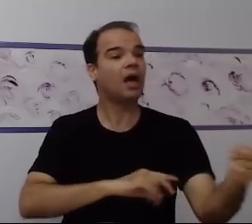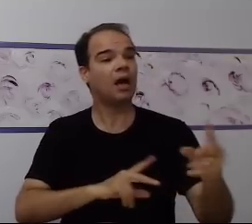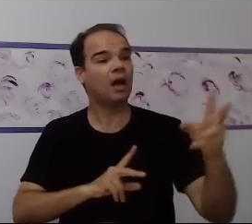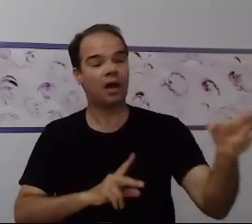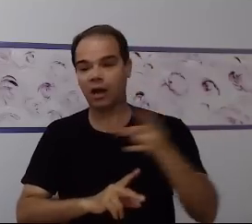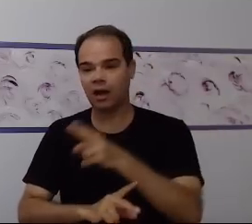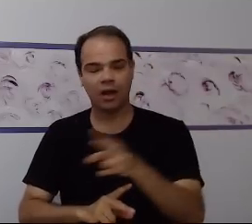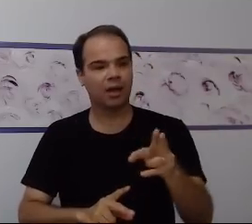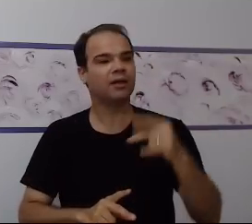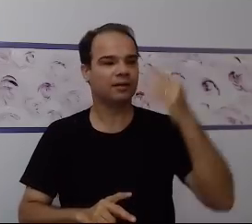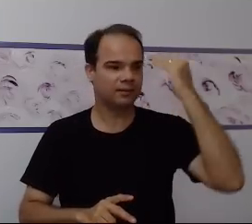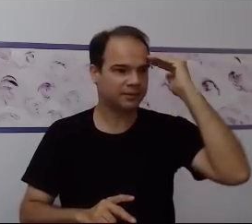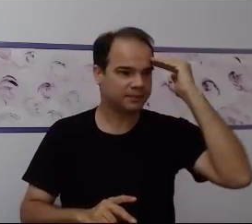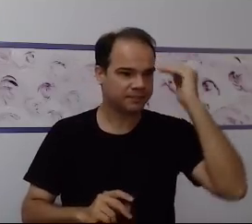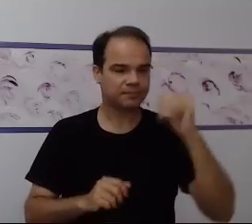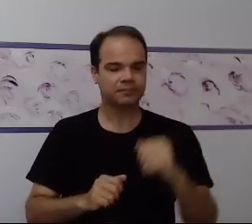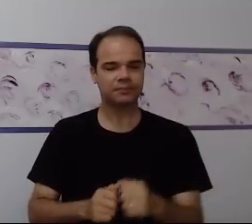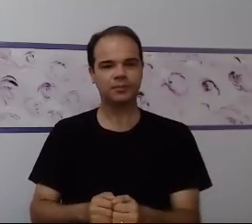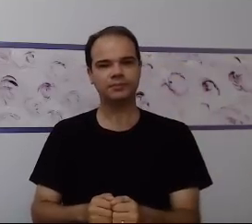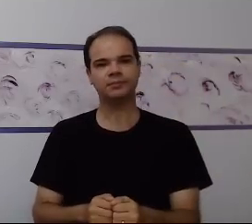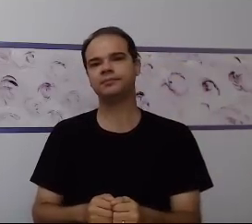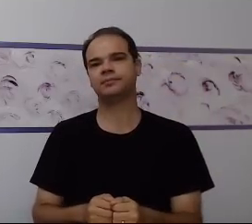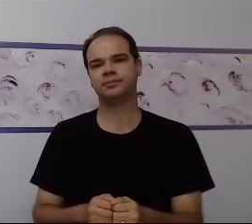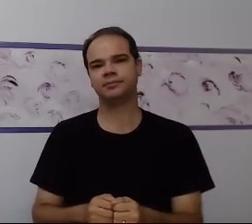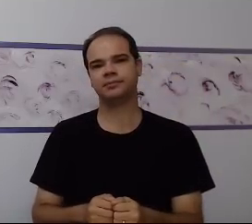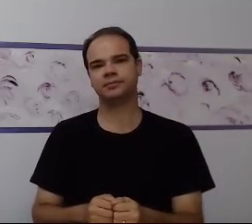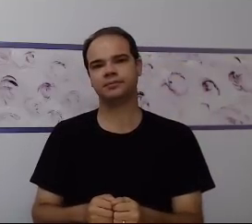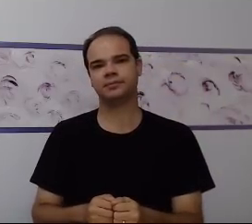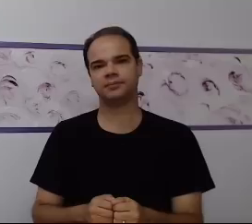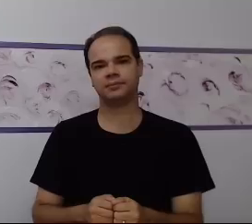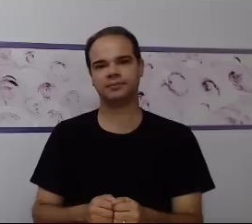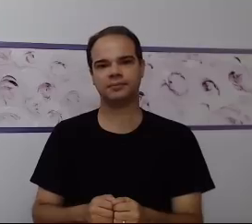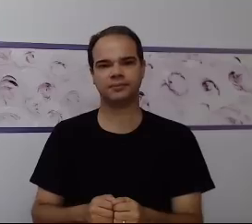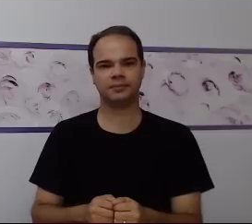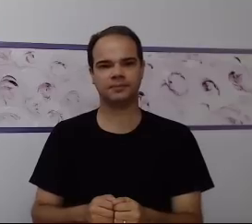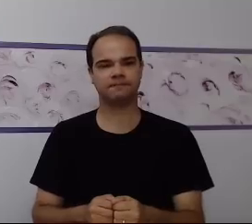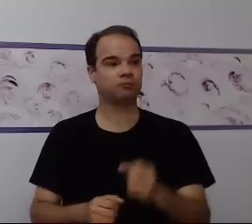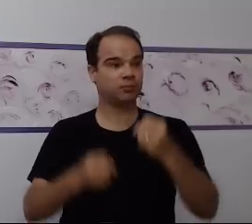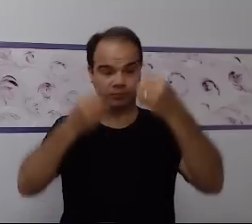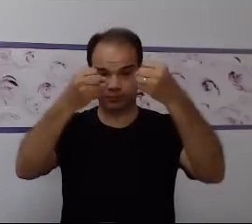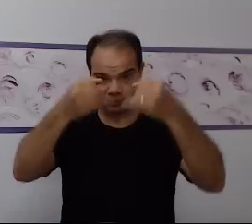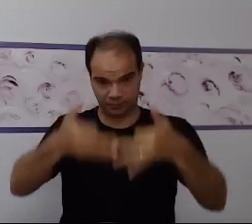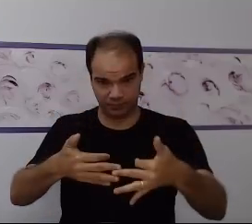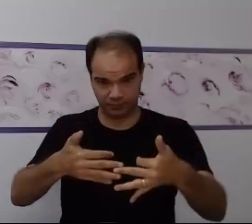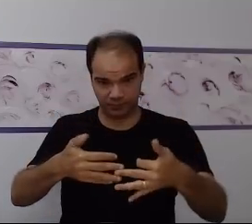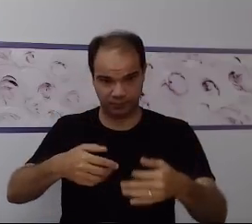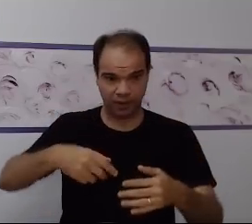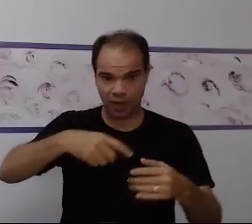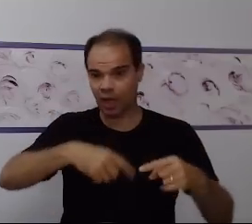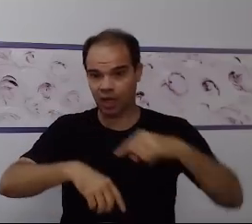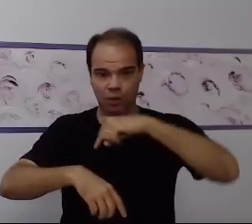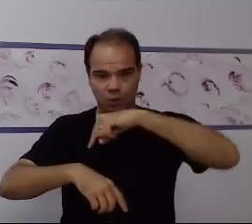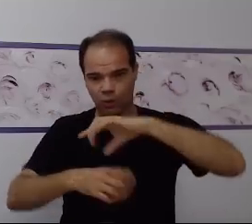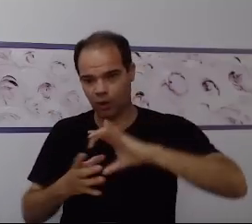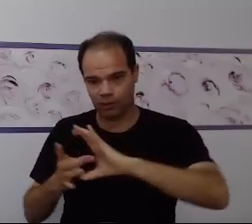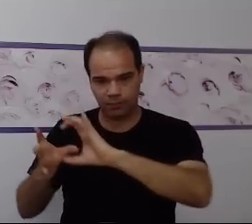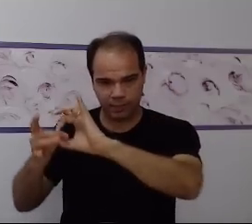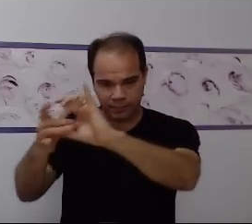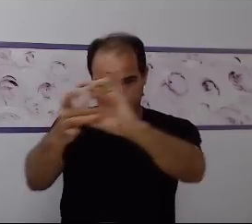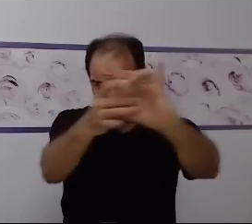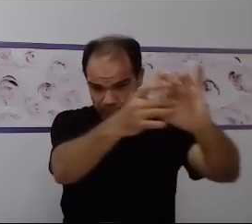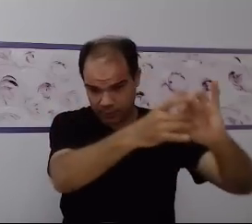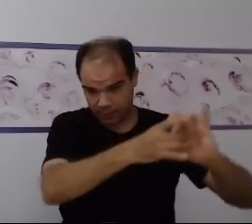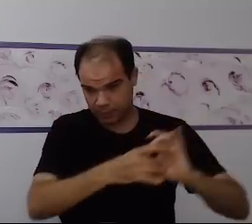bom lembrar que generalização de conceitos só se dá quando existe aprendizagem. Sim. Então,